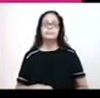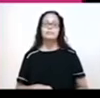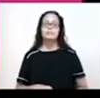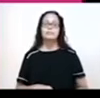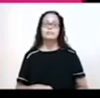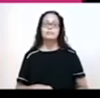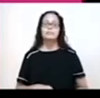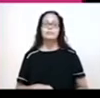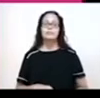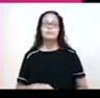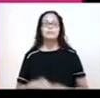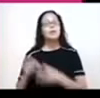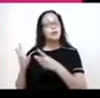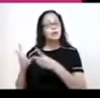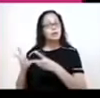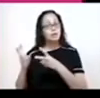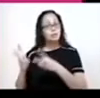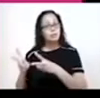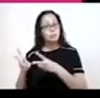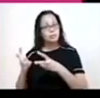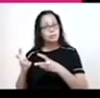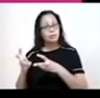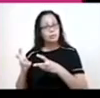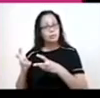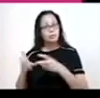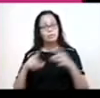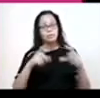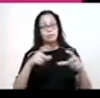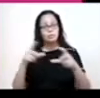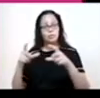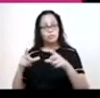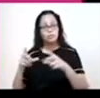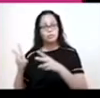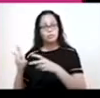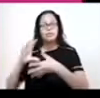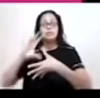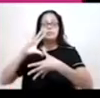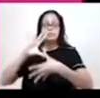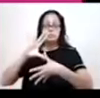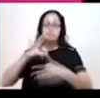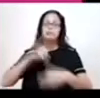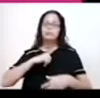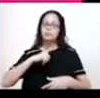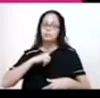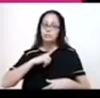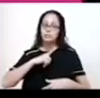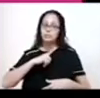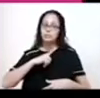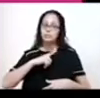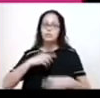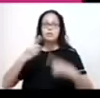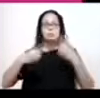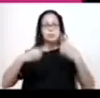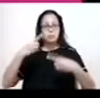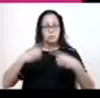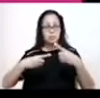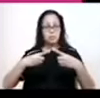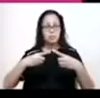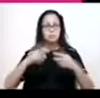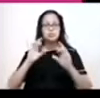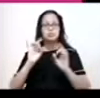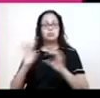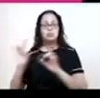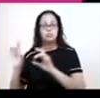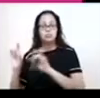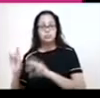Então, sobre o processo de colônias de exploração. A América Latina passou por esse processo. É uma política de exportação para